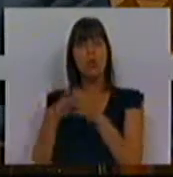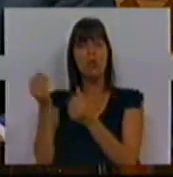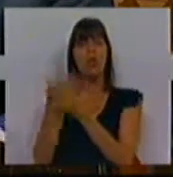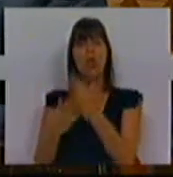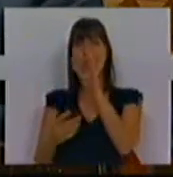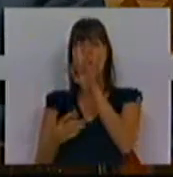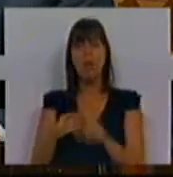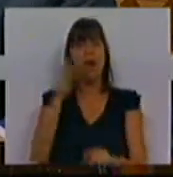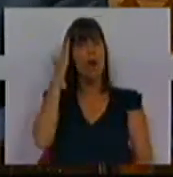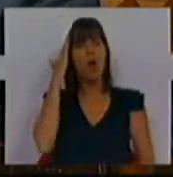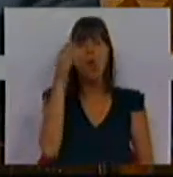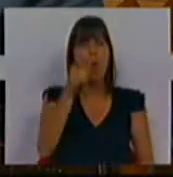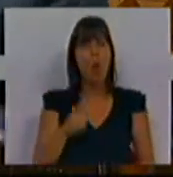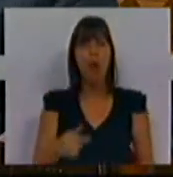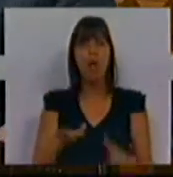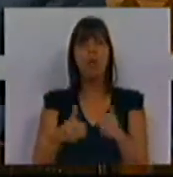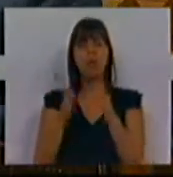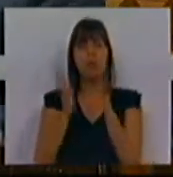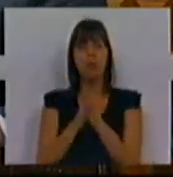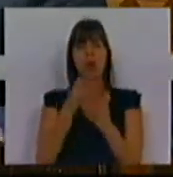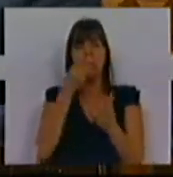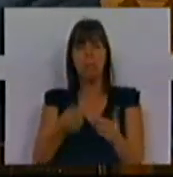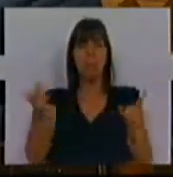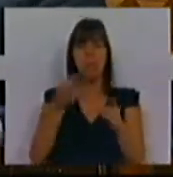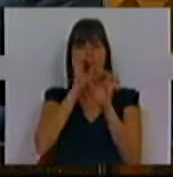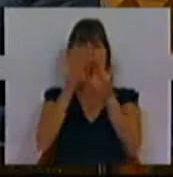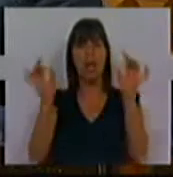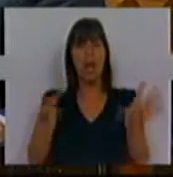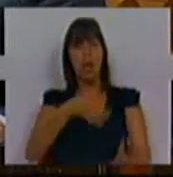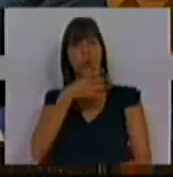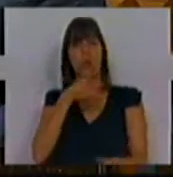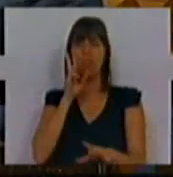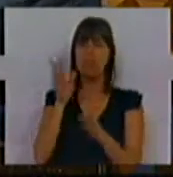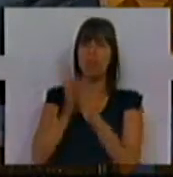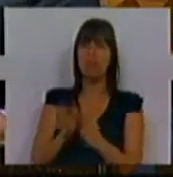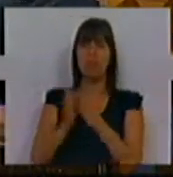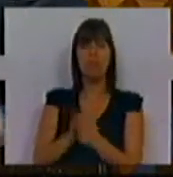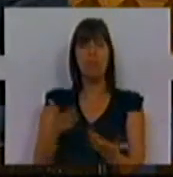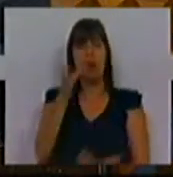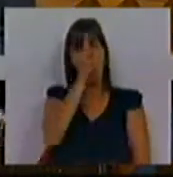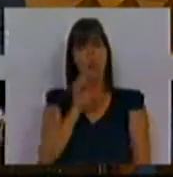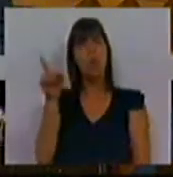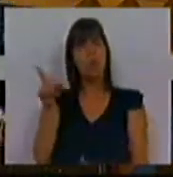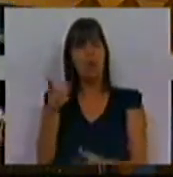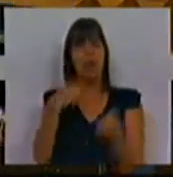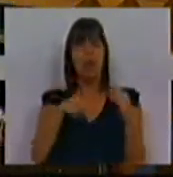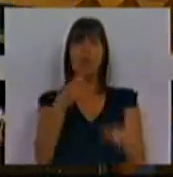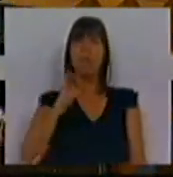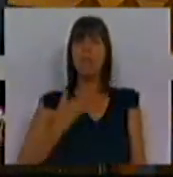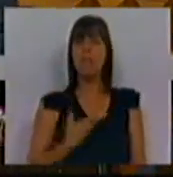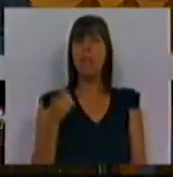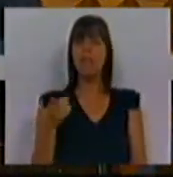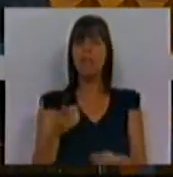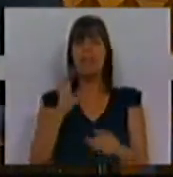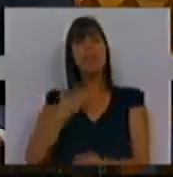Economia. Não acho que é totalmente enganador o discurso a que temos assistido por parte do Governo, por parte do PSD,